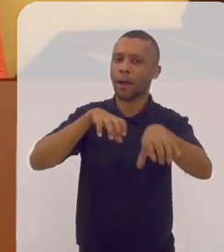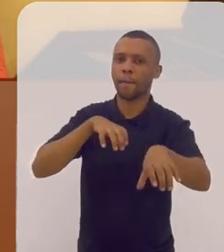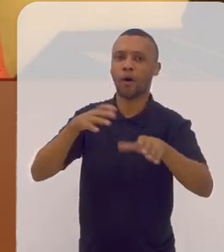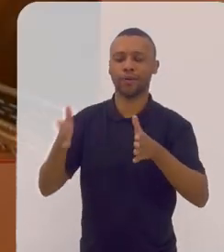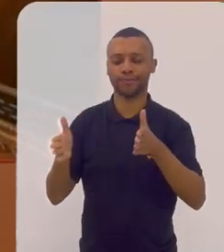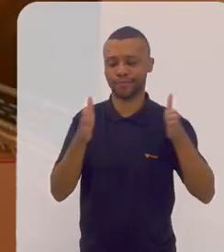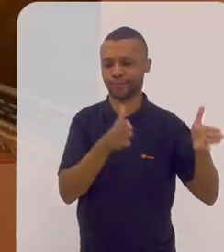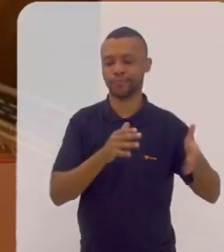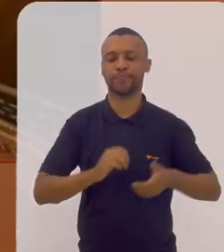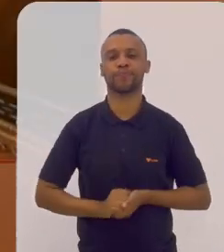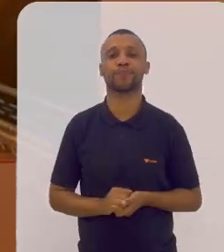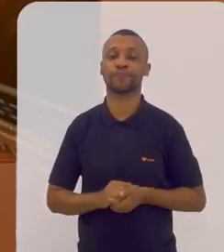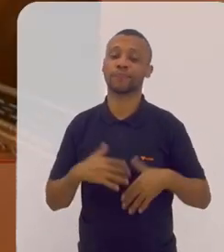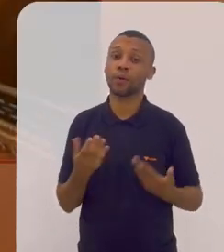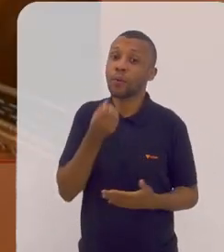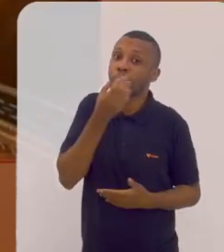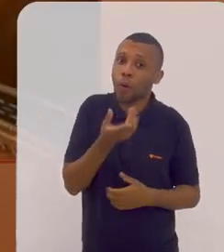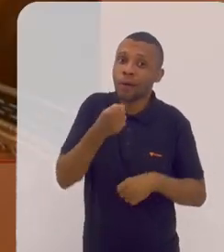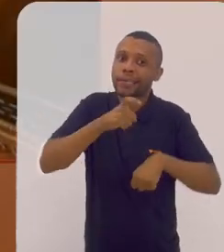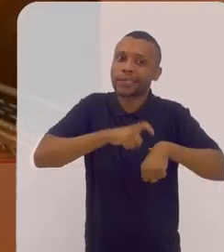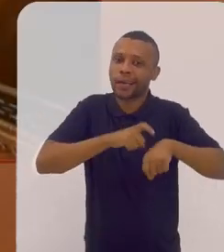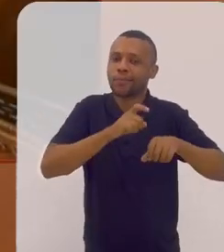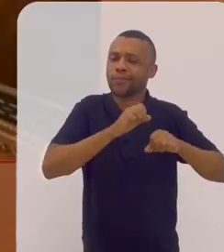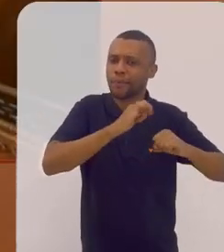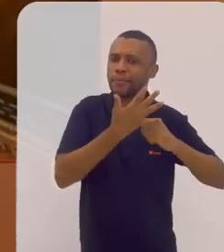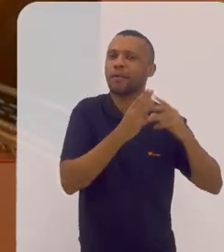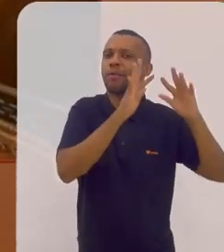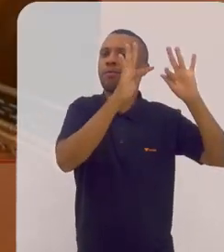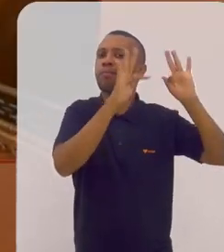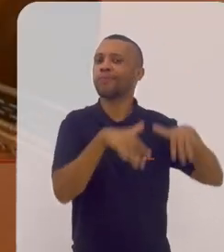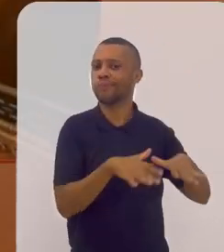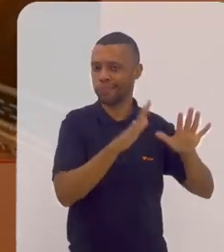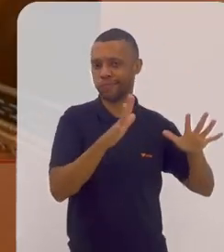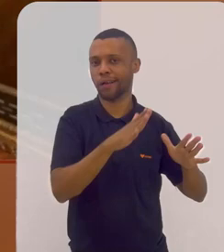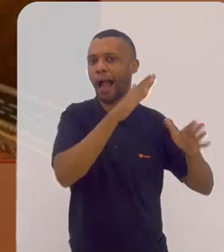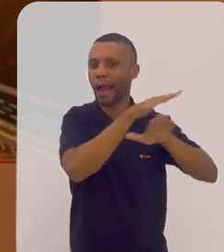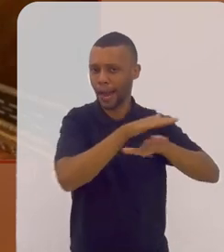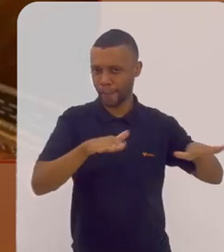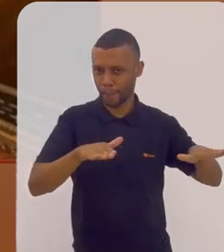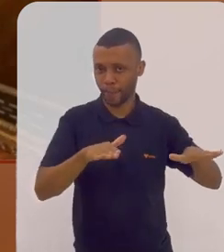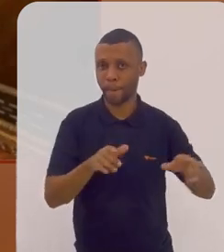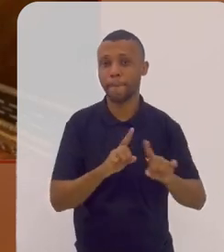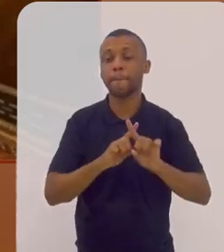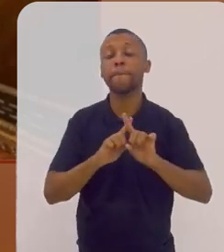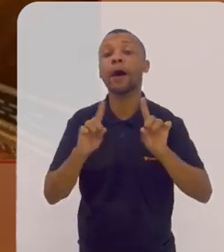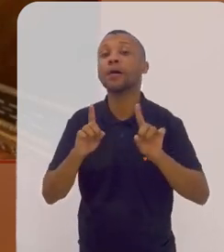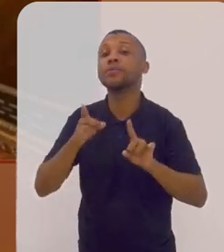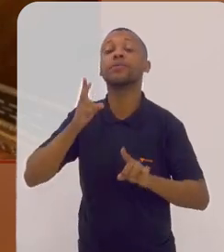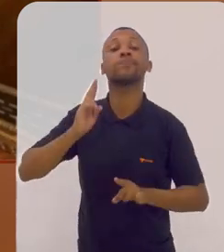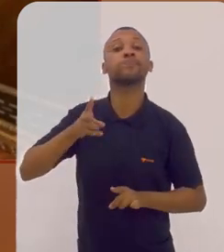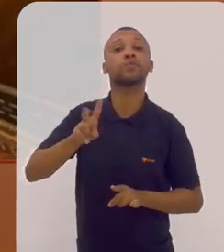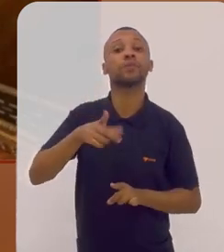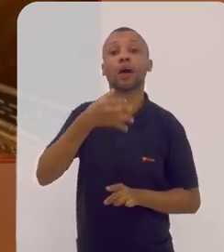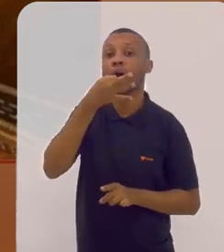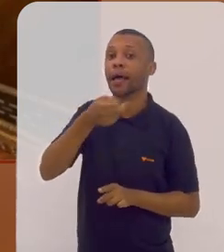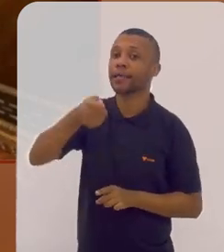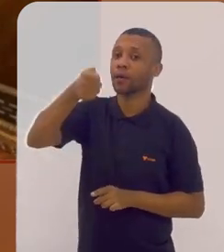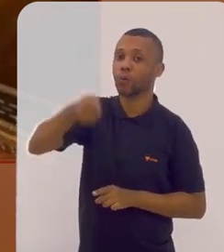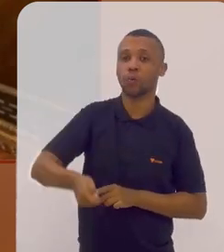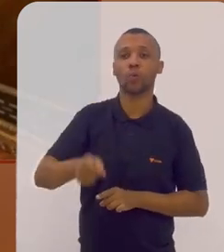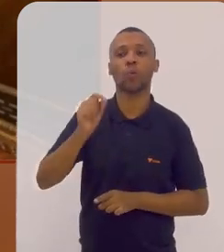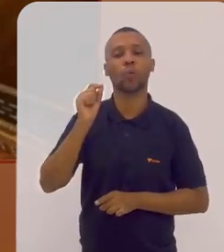remoto bom que bom que esse tempo passou não é? mas continuamos com essa